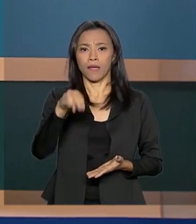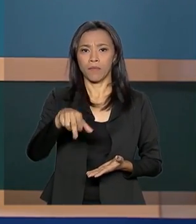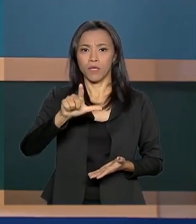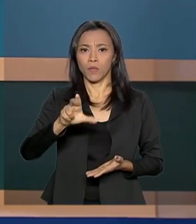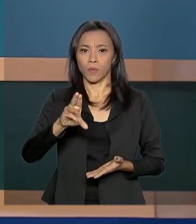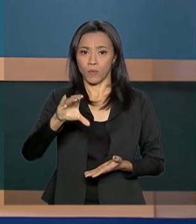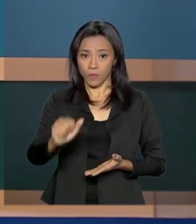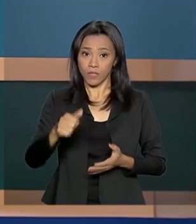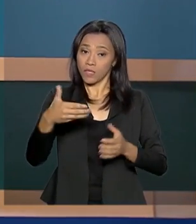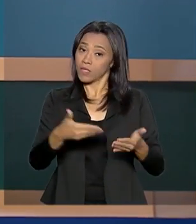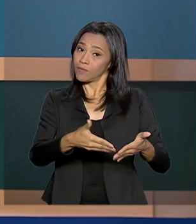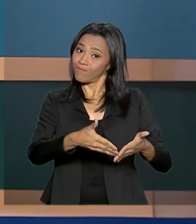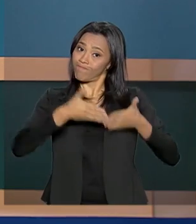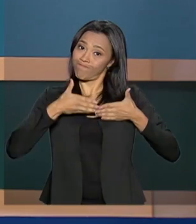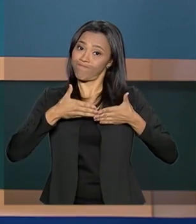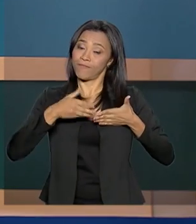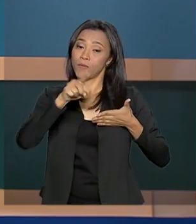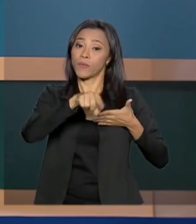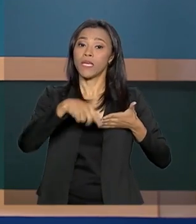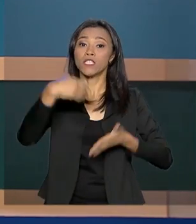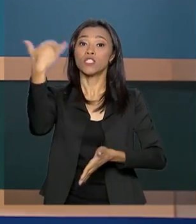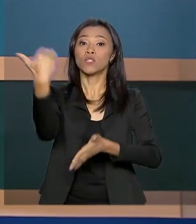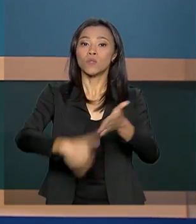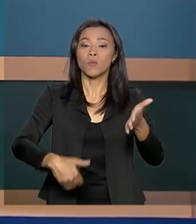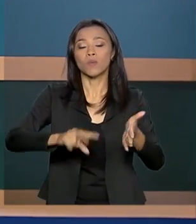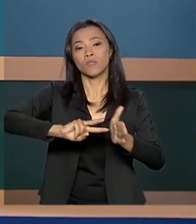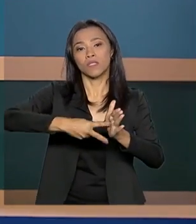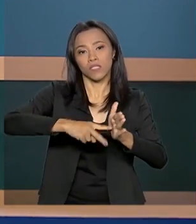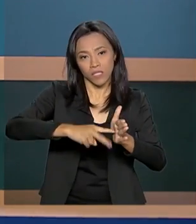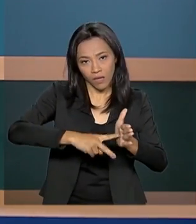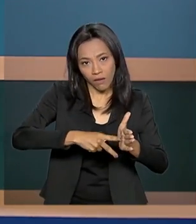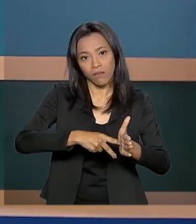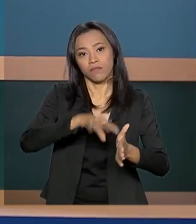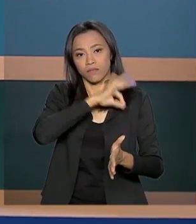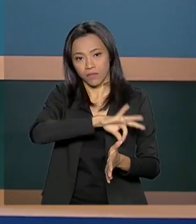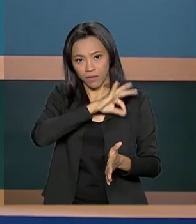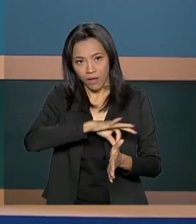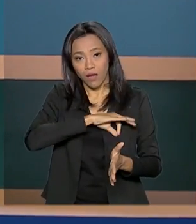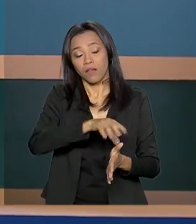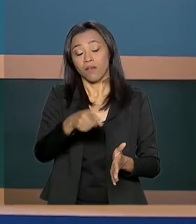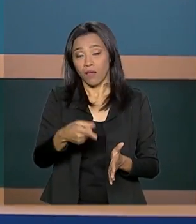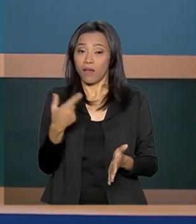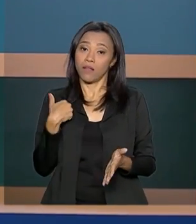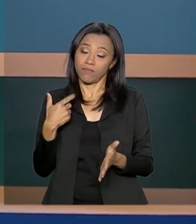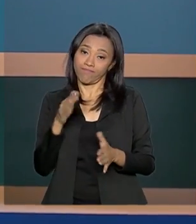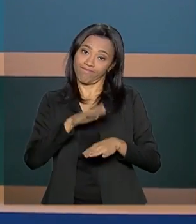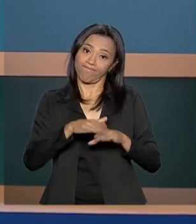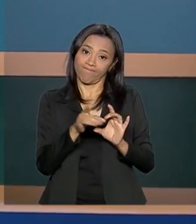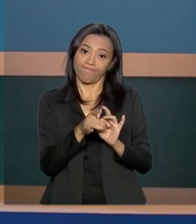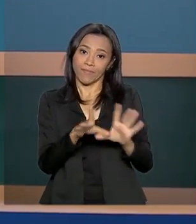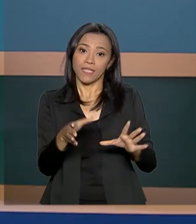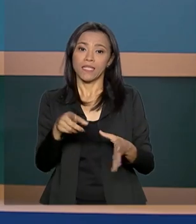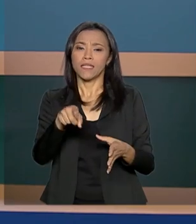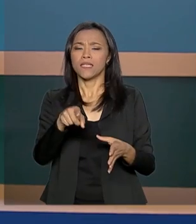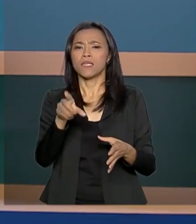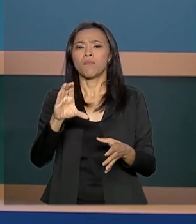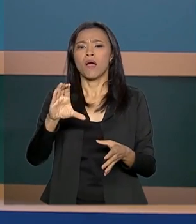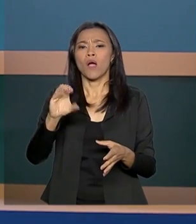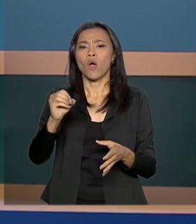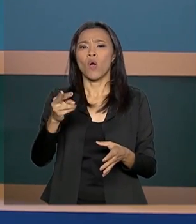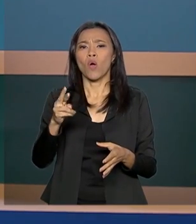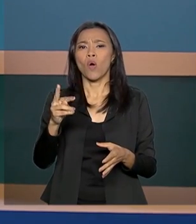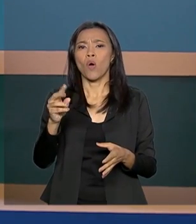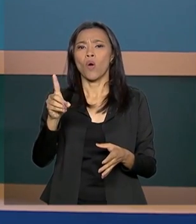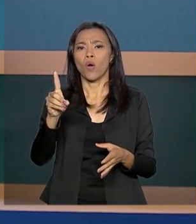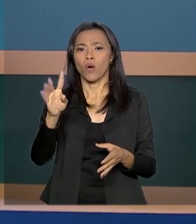suspendeu a decisão que permitia desconto sindical em folha. Carmen Lúcia manteve o entendimento da Suprema Corte e derrubou o acórdão do Tribunal